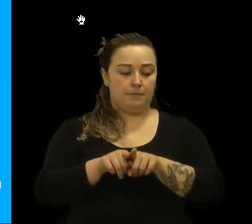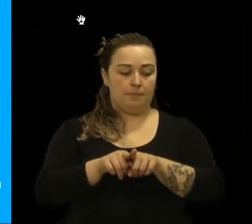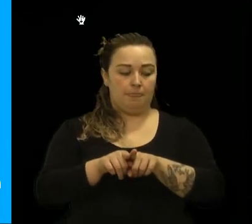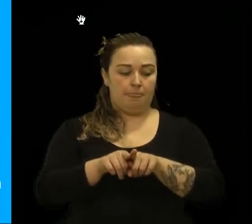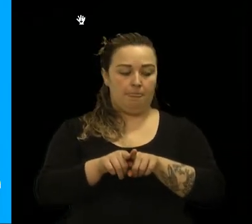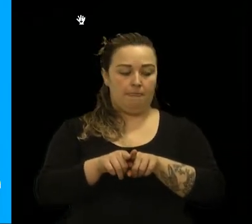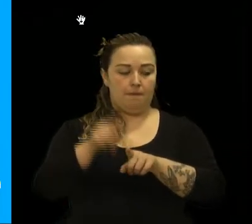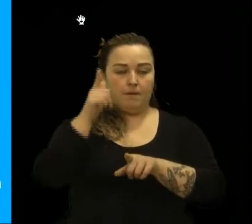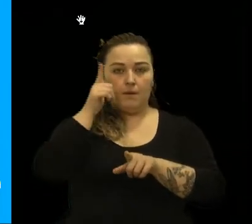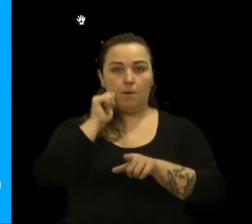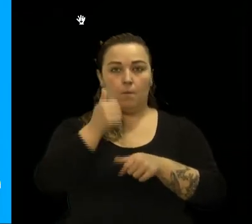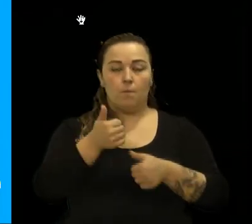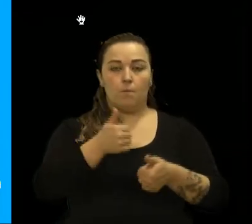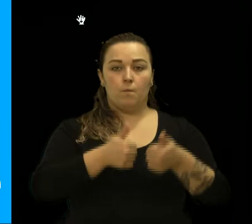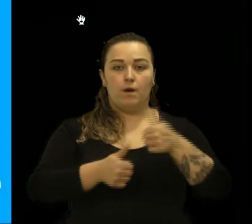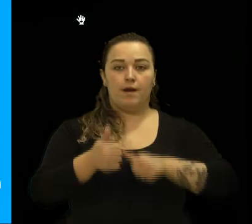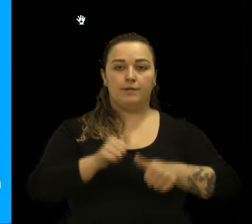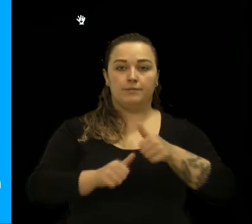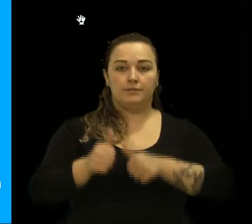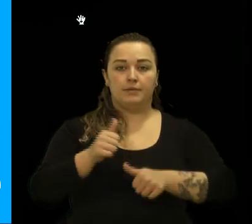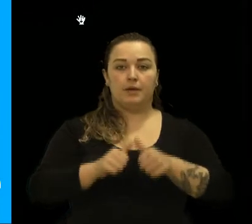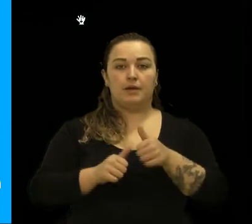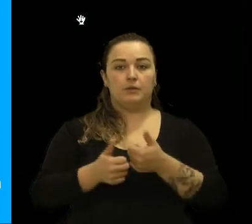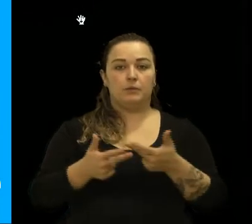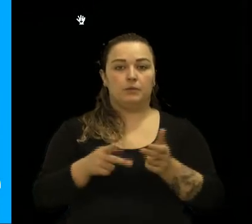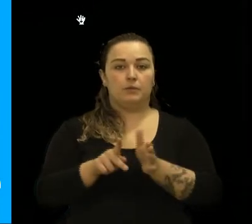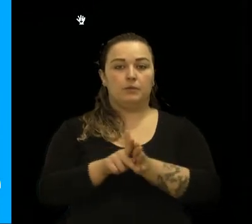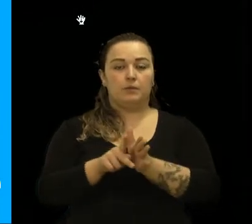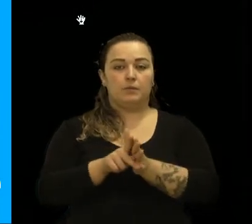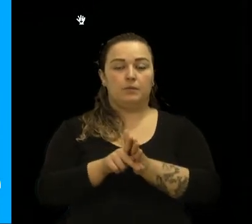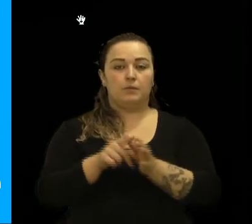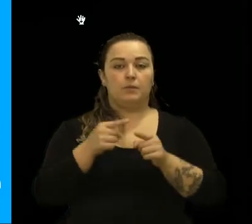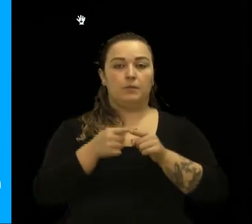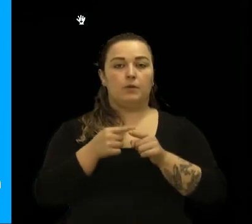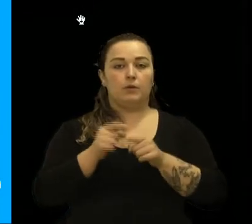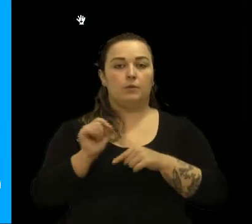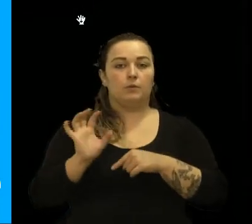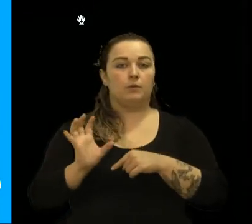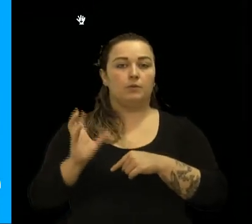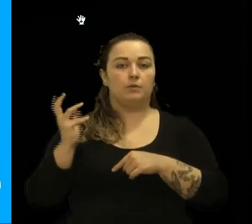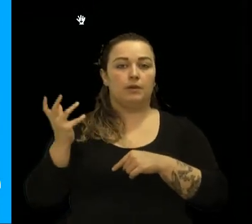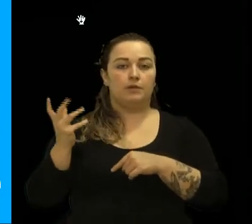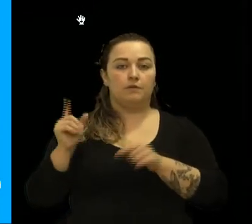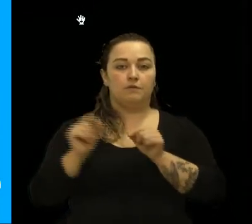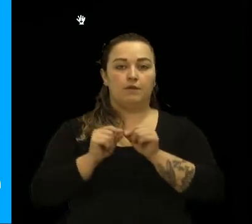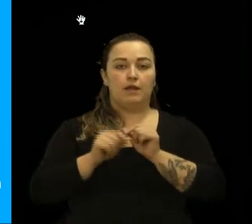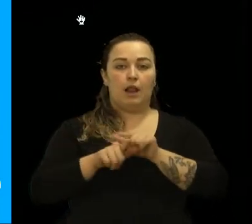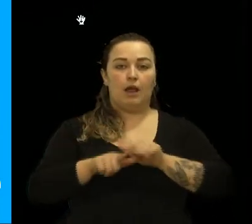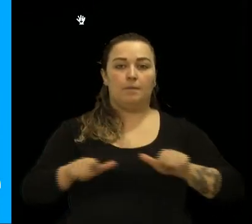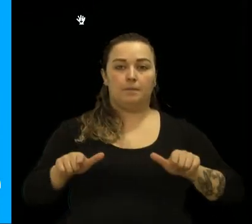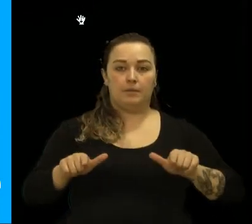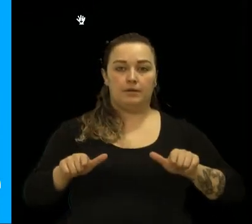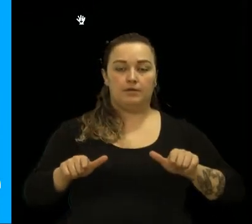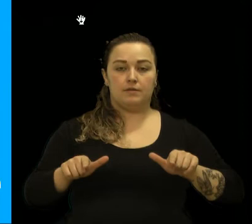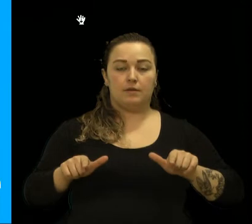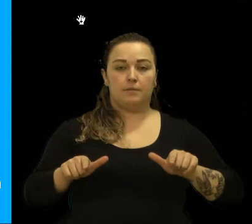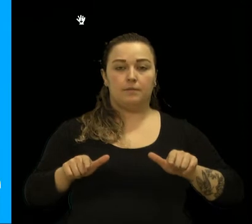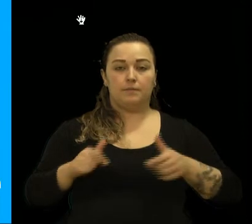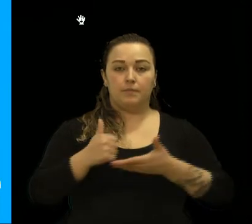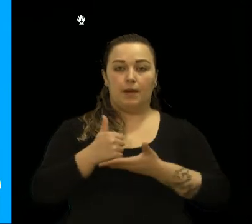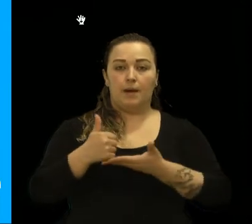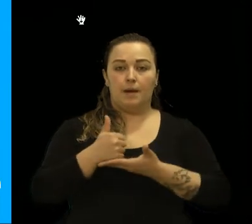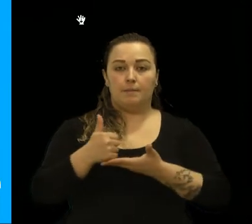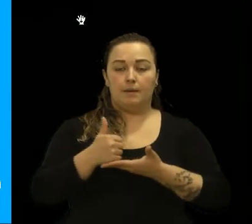termos de qualidade, de sanidade, porque ele faz a limpeza. Hoje, a base do fio de